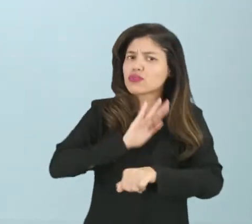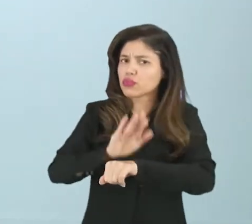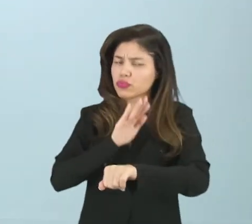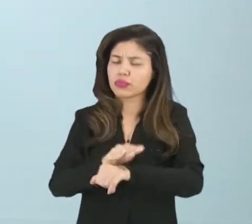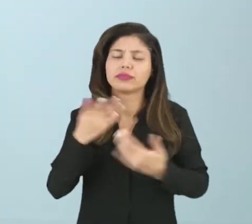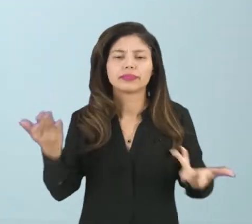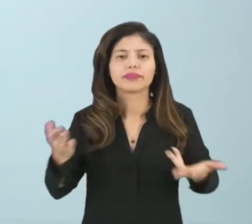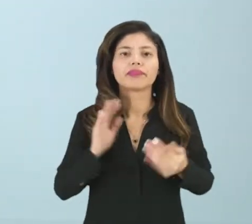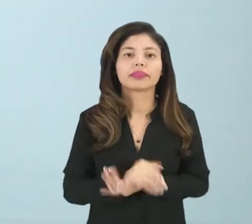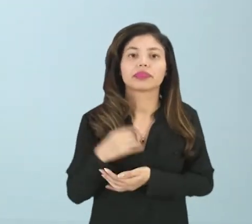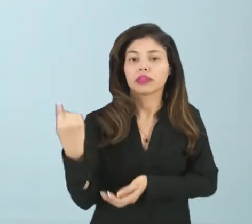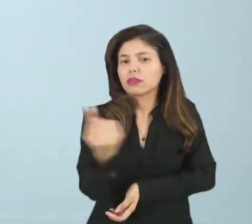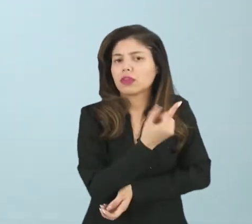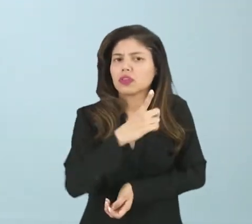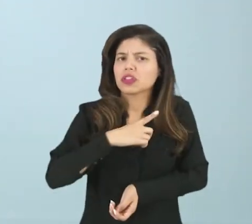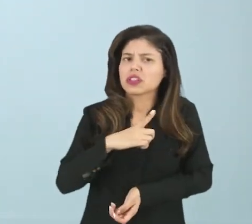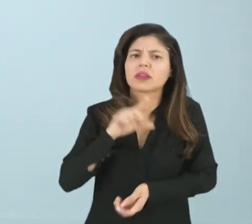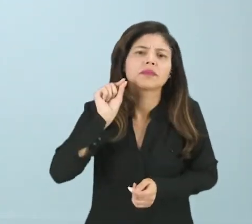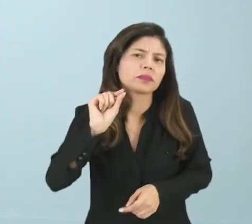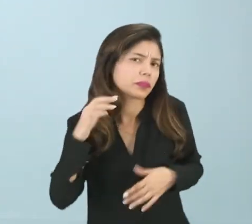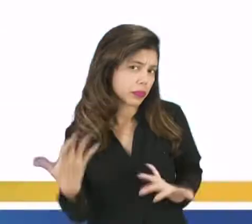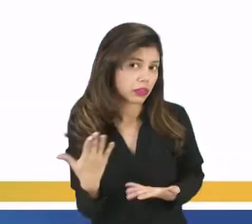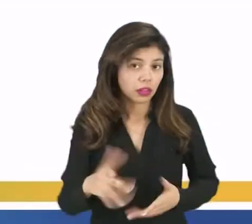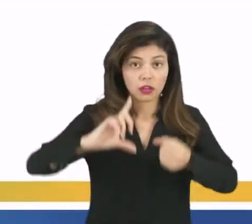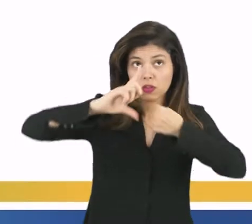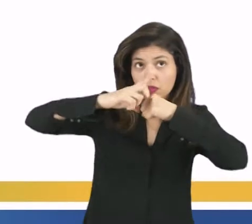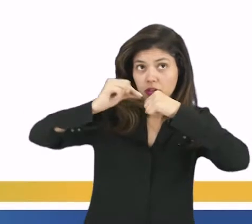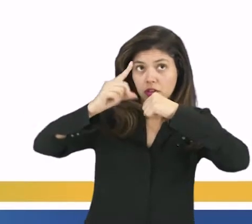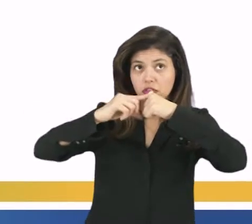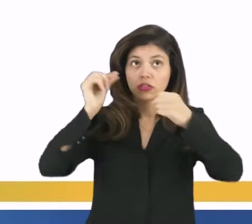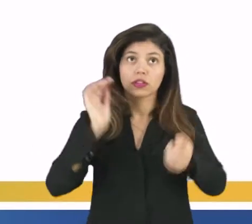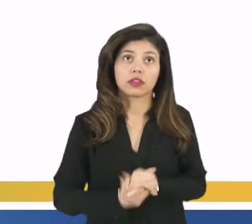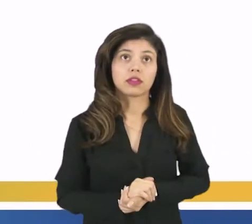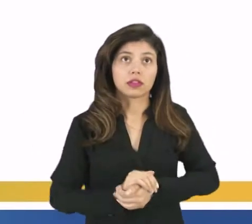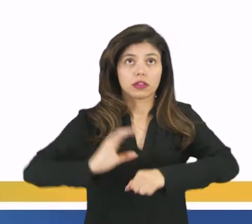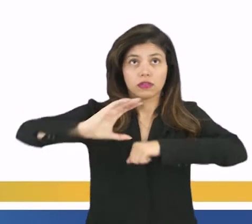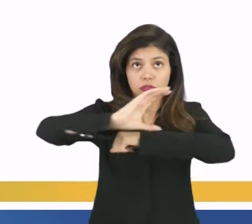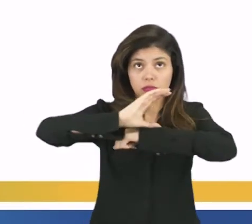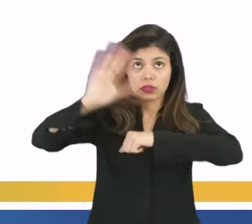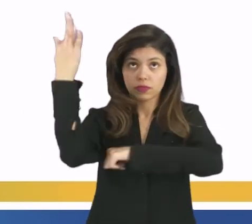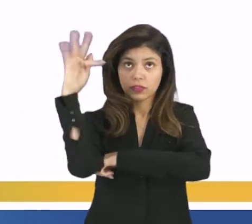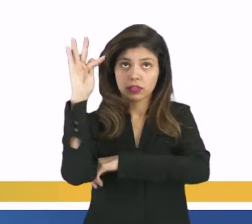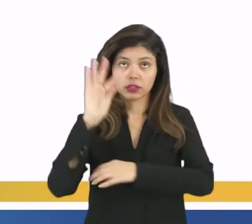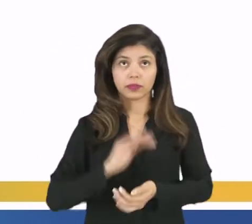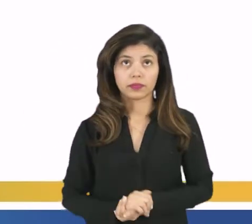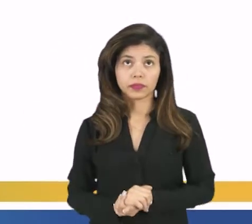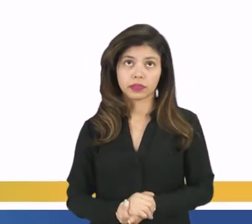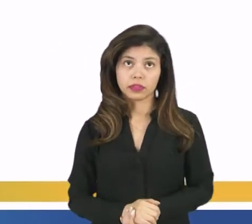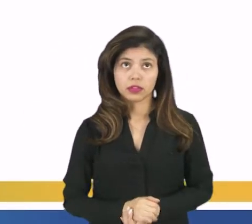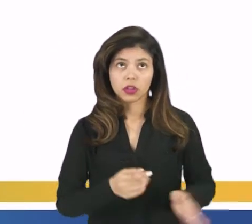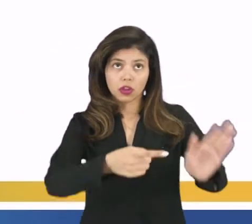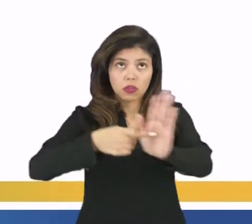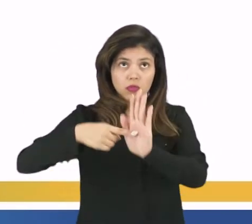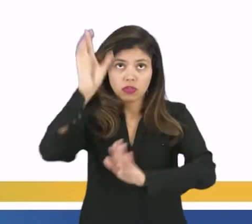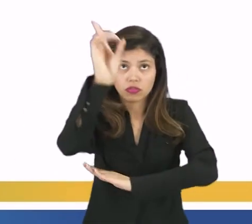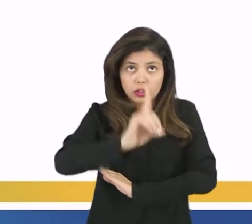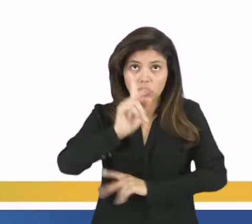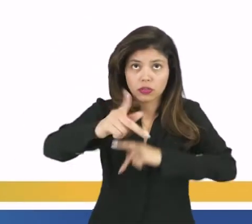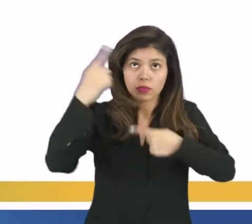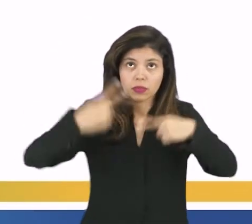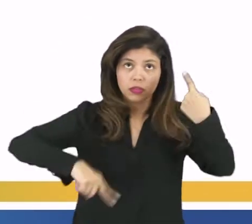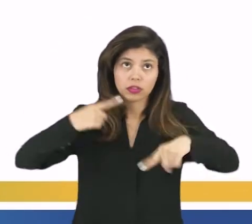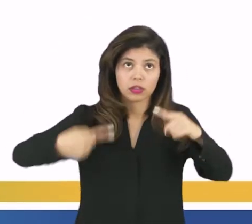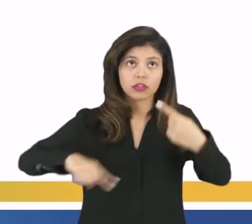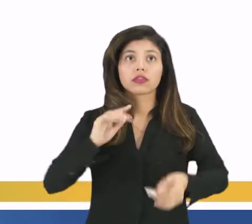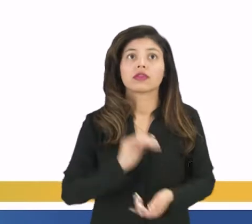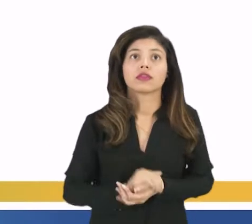Então nós vamos ter aí o artigo 14 da nossa constituição, que ela garante os direitos políticos